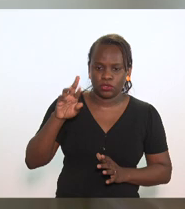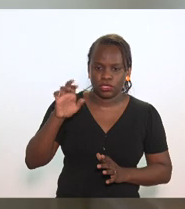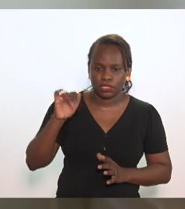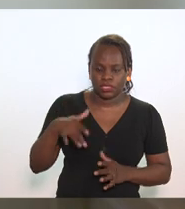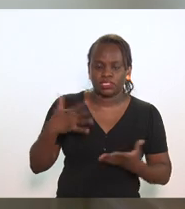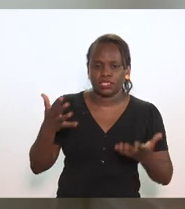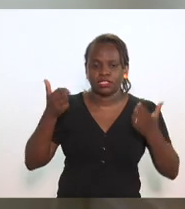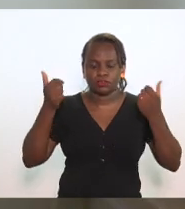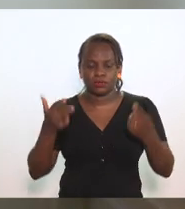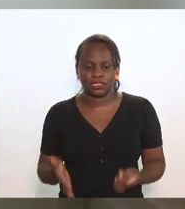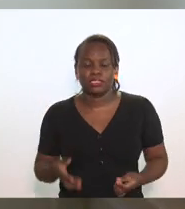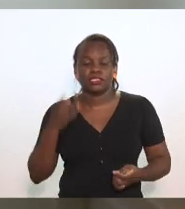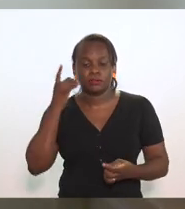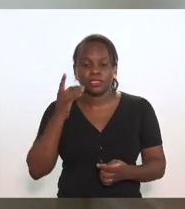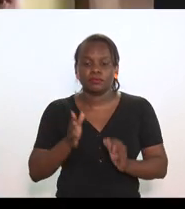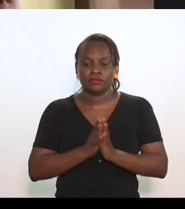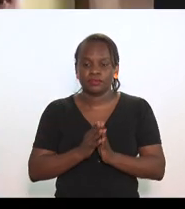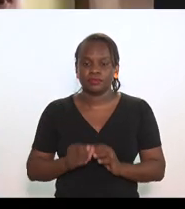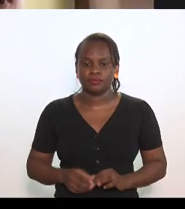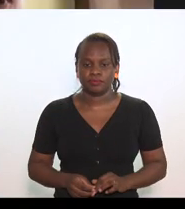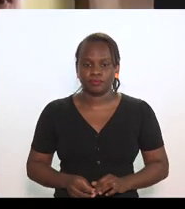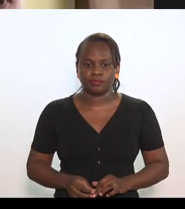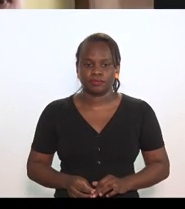uso da palavra deputado por favor